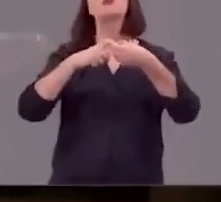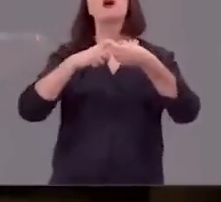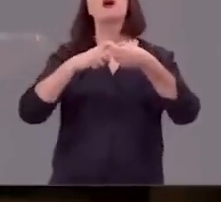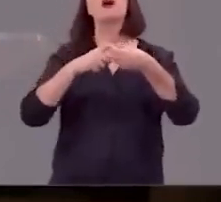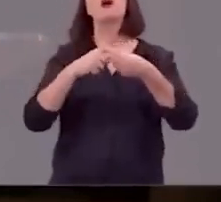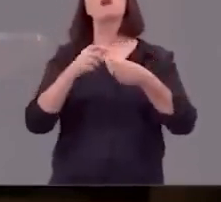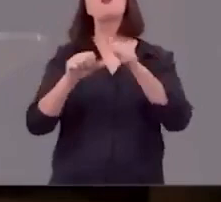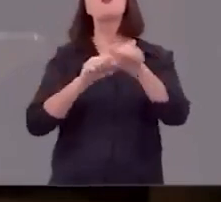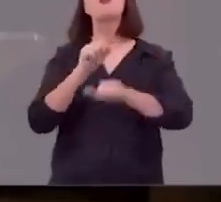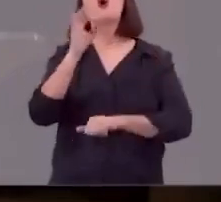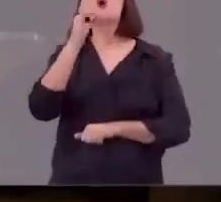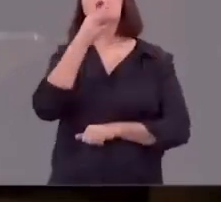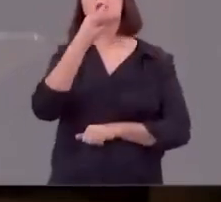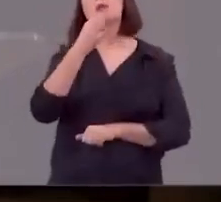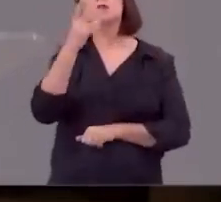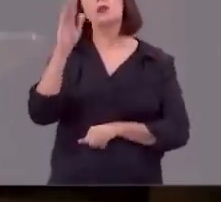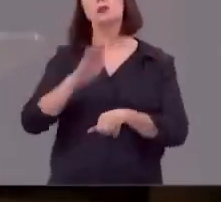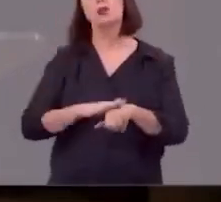de opinião a seu respeito